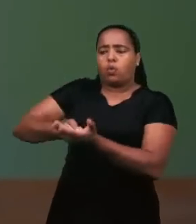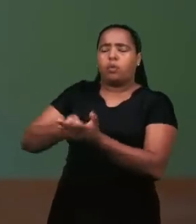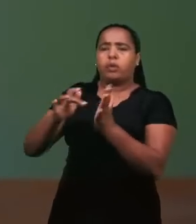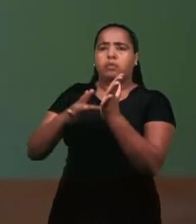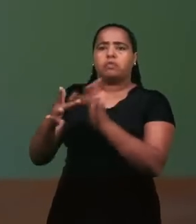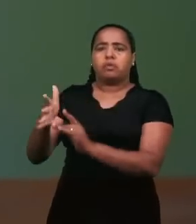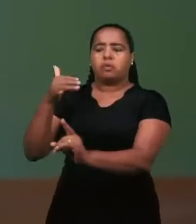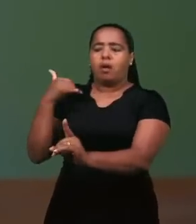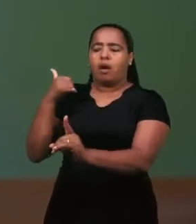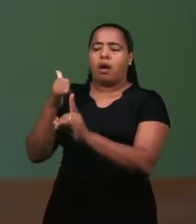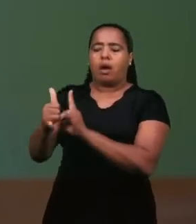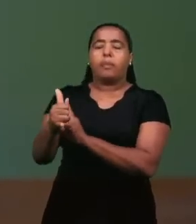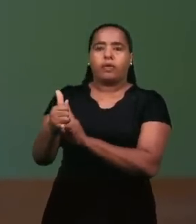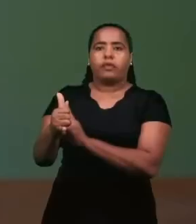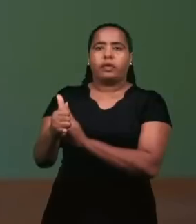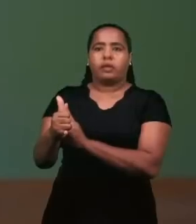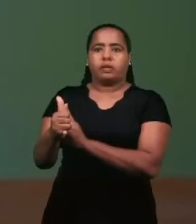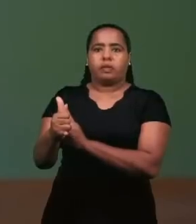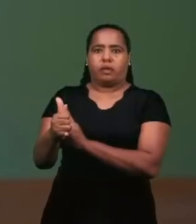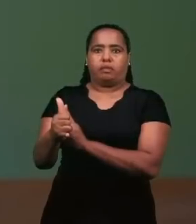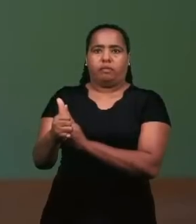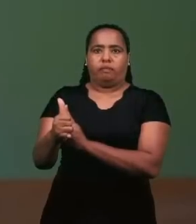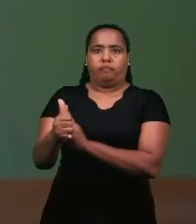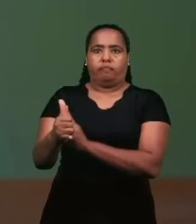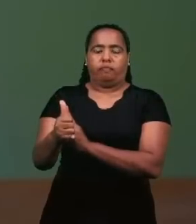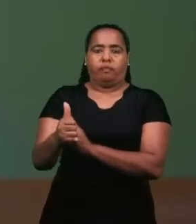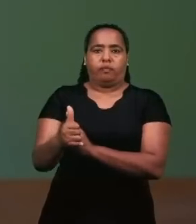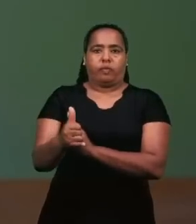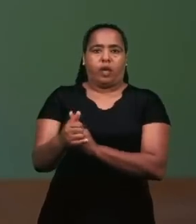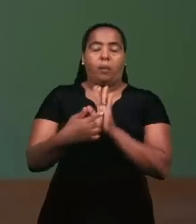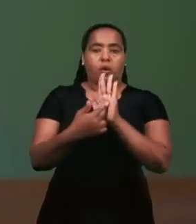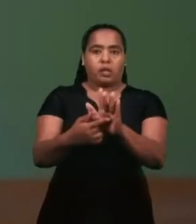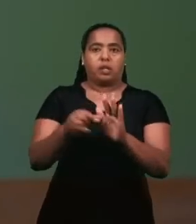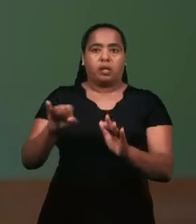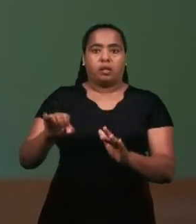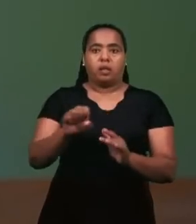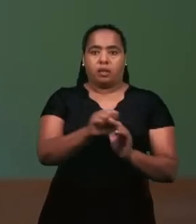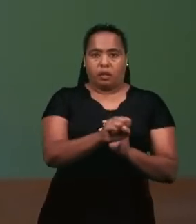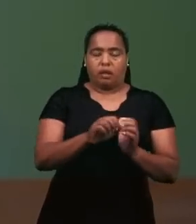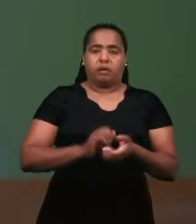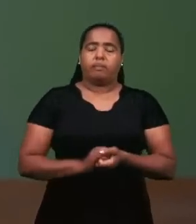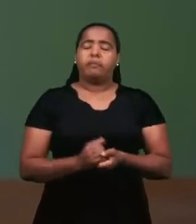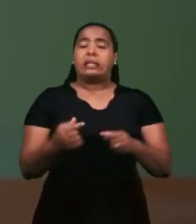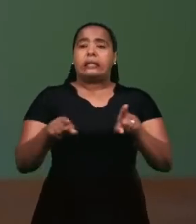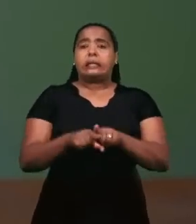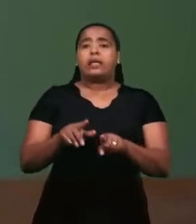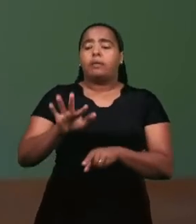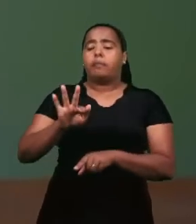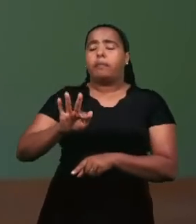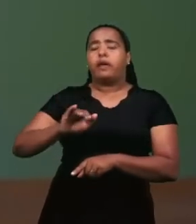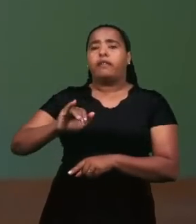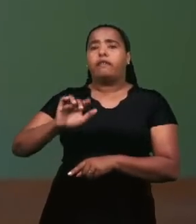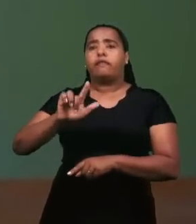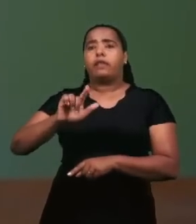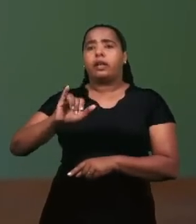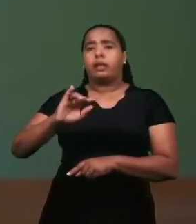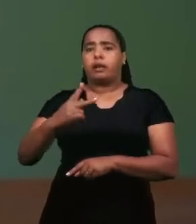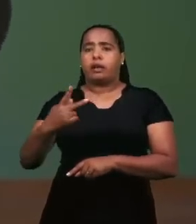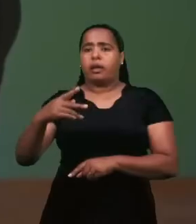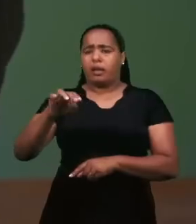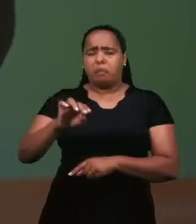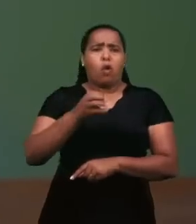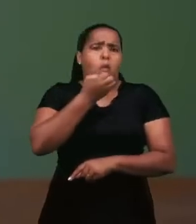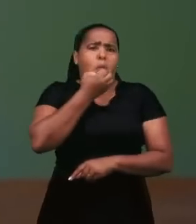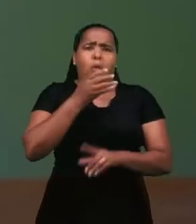profecia do profeta Isaías. Muito bem colocado pela irmã. Também o Felipe. Felipe, foi muito boa a sua